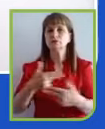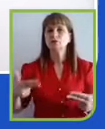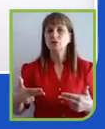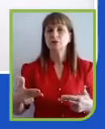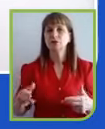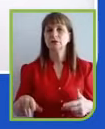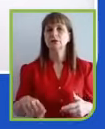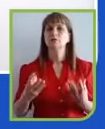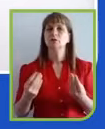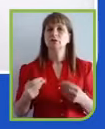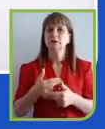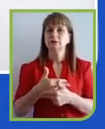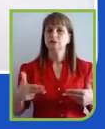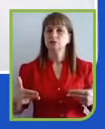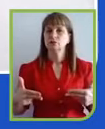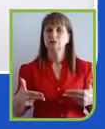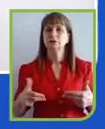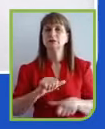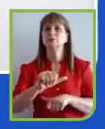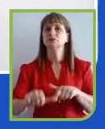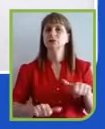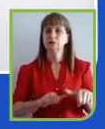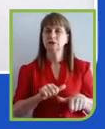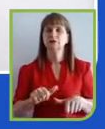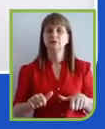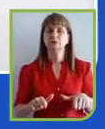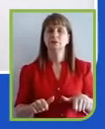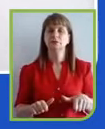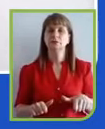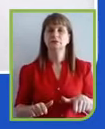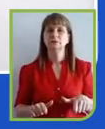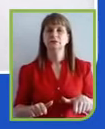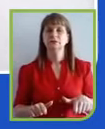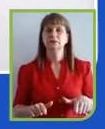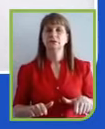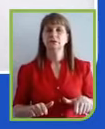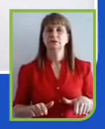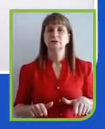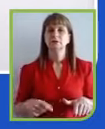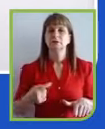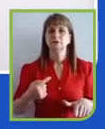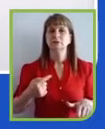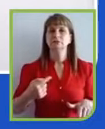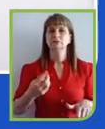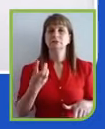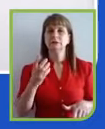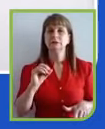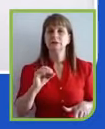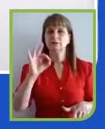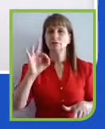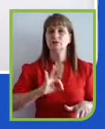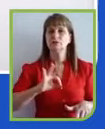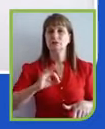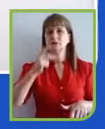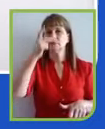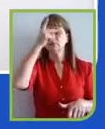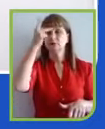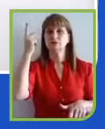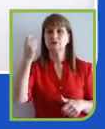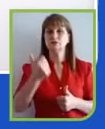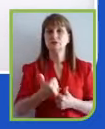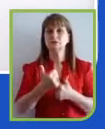boca do gol, junto ao consumidor. A gente simplesmente 30% das pessoas que dão suporte a essas operações